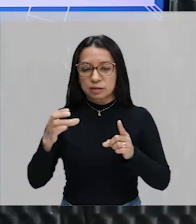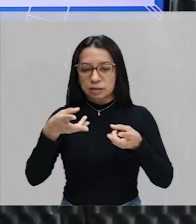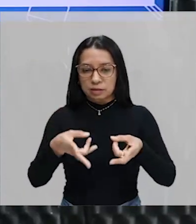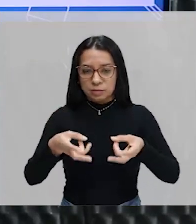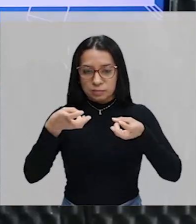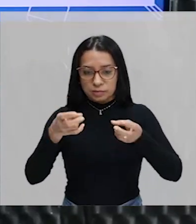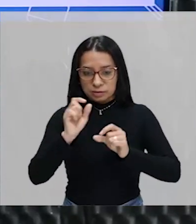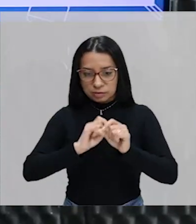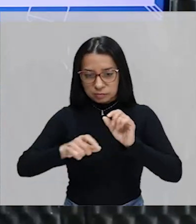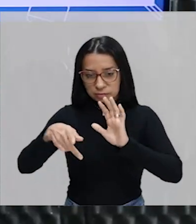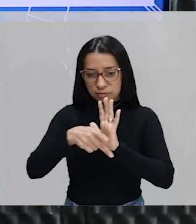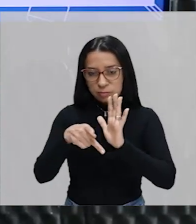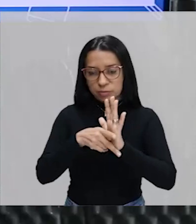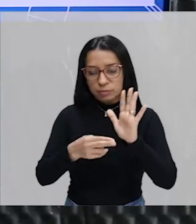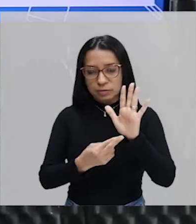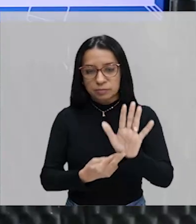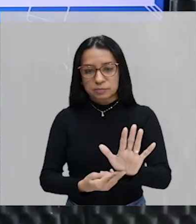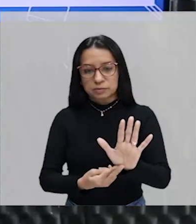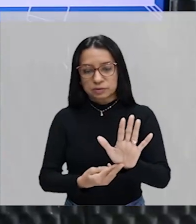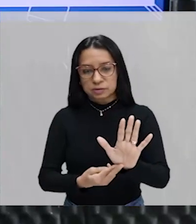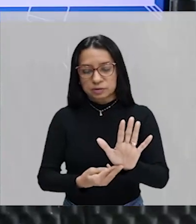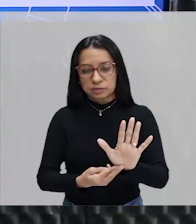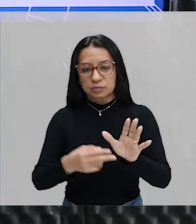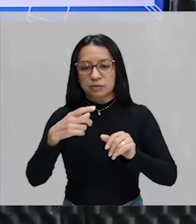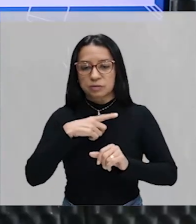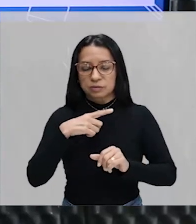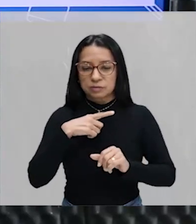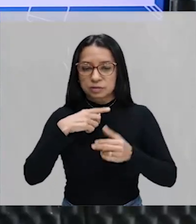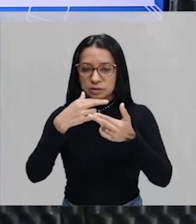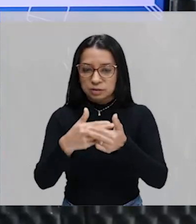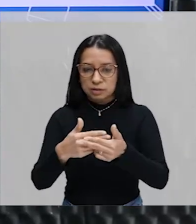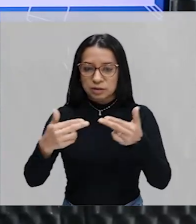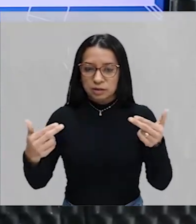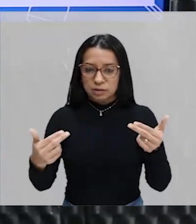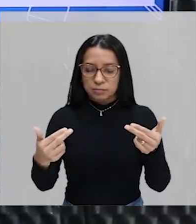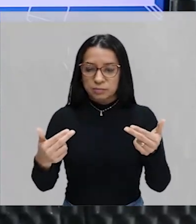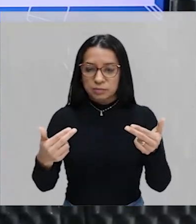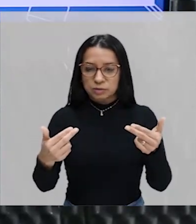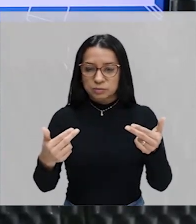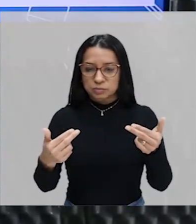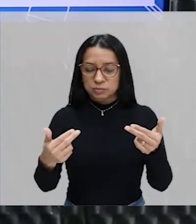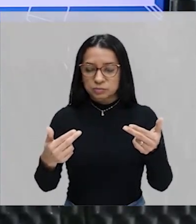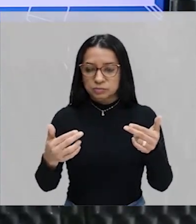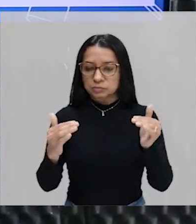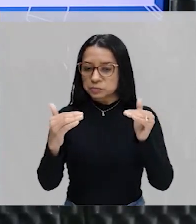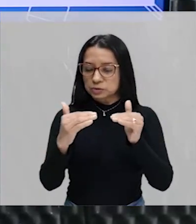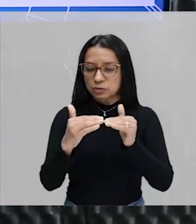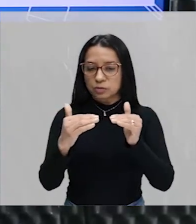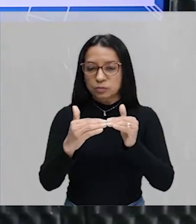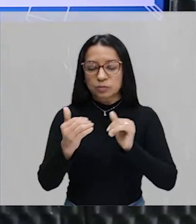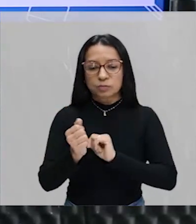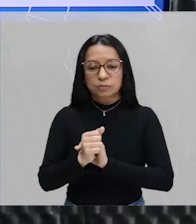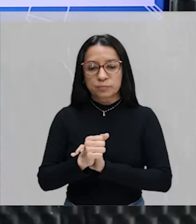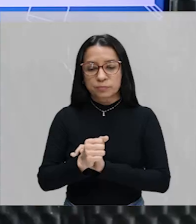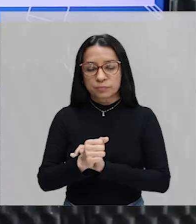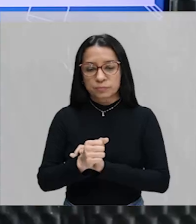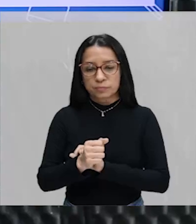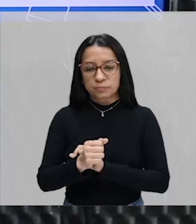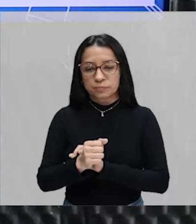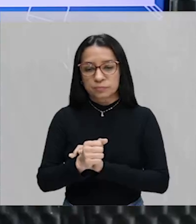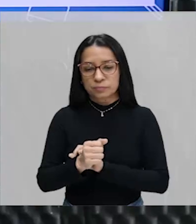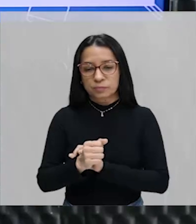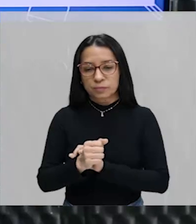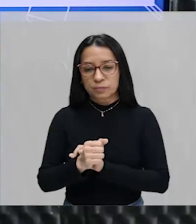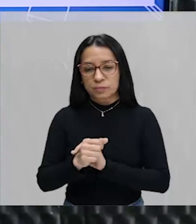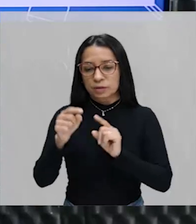perceba pela própria representação, existem elementos em comum, muito embora não estejam identificados, mas são regiões, né, que são